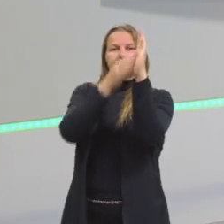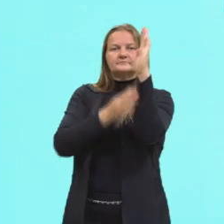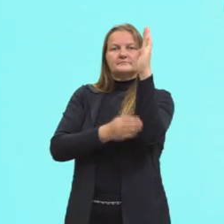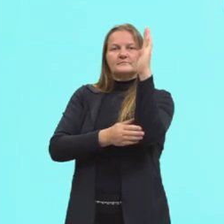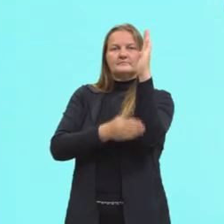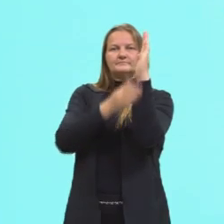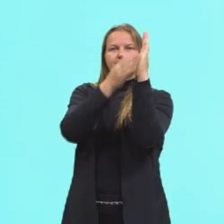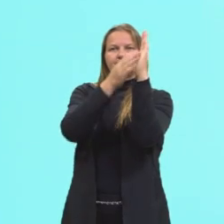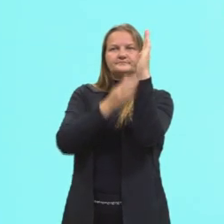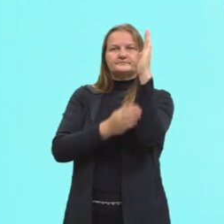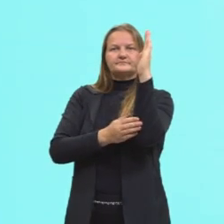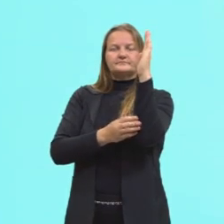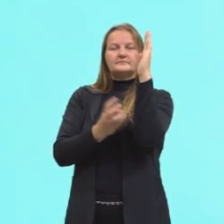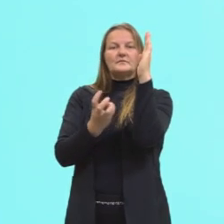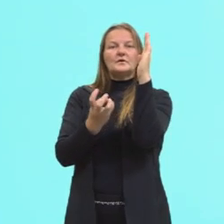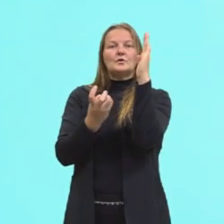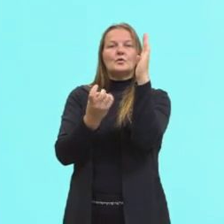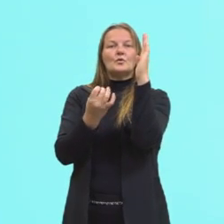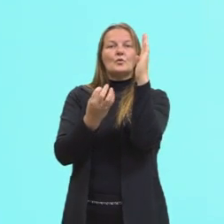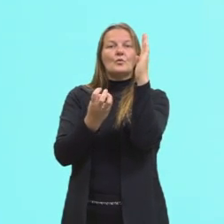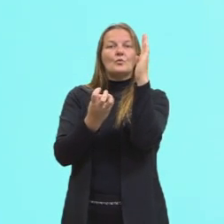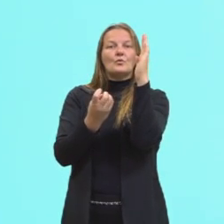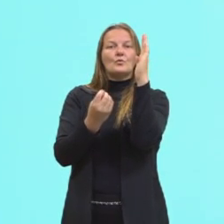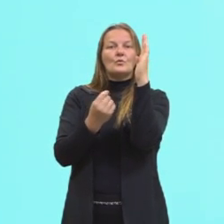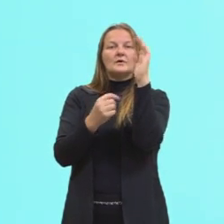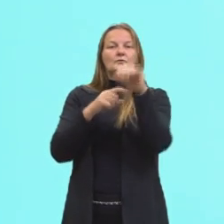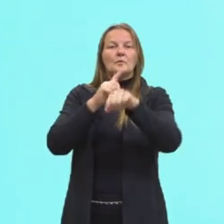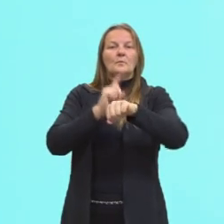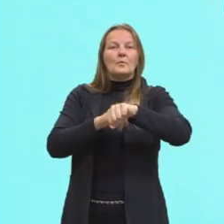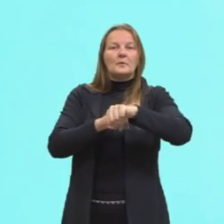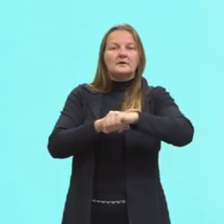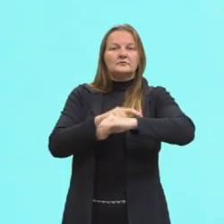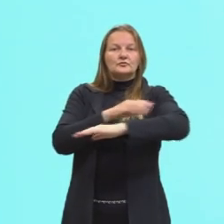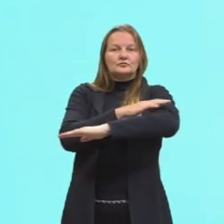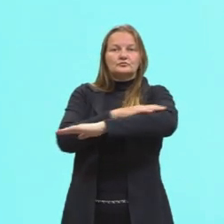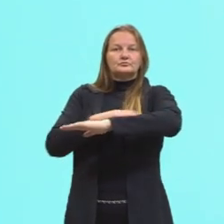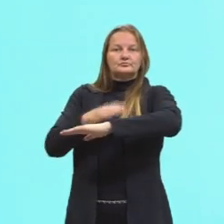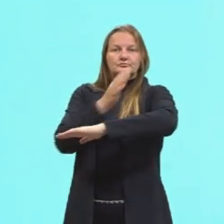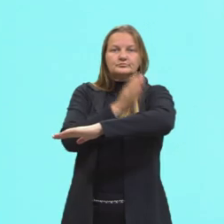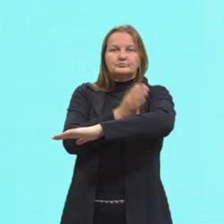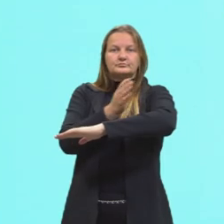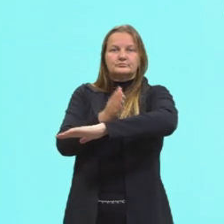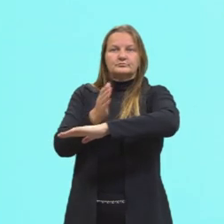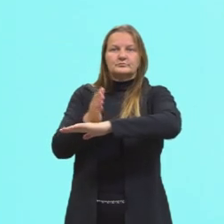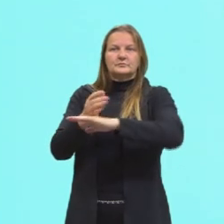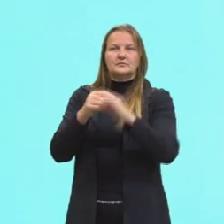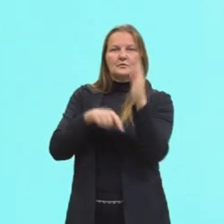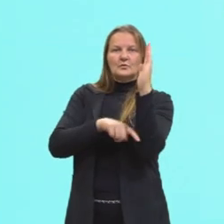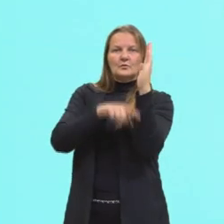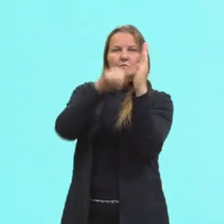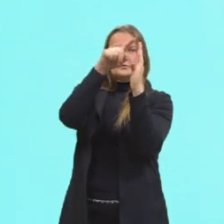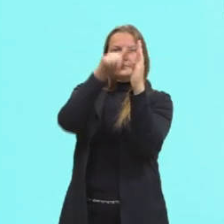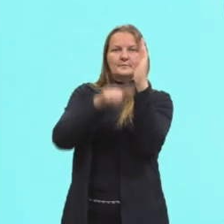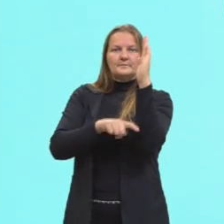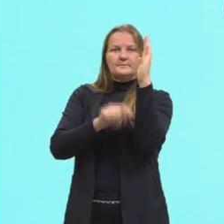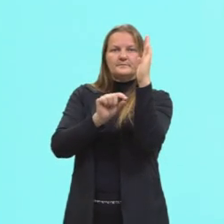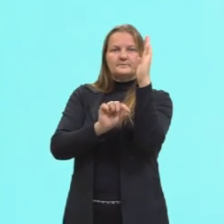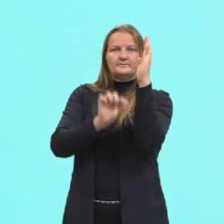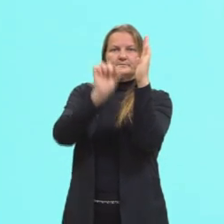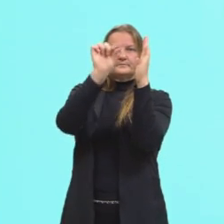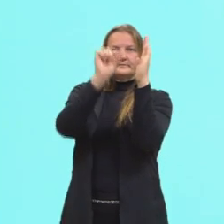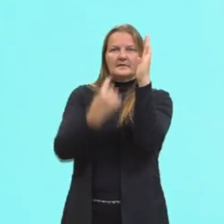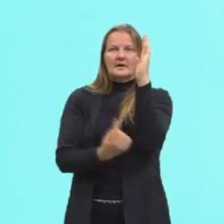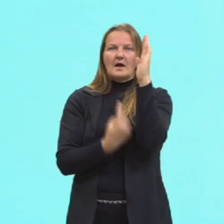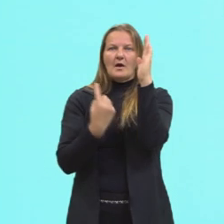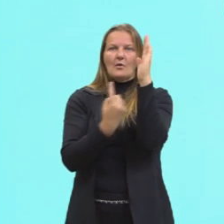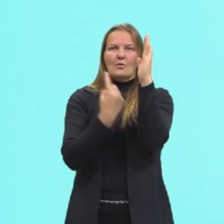de acordo com a intensidade em cada momento representado. Aqui seria a altura, né? A altura, ela está relacionada